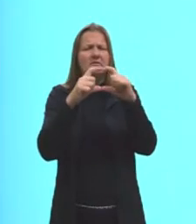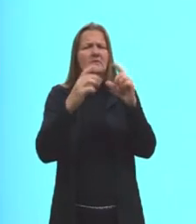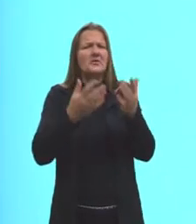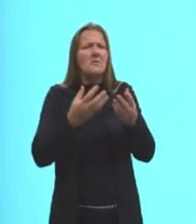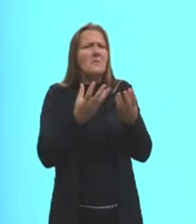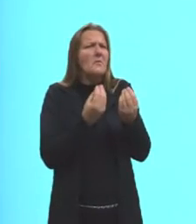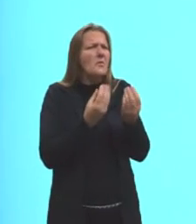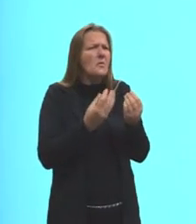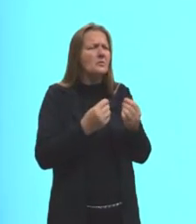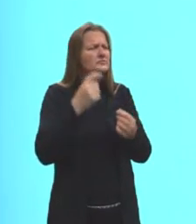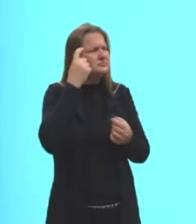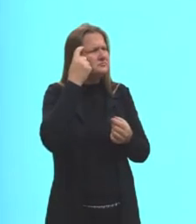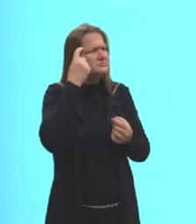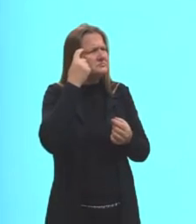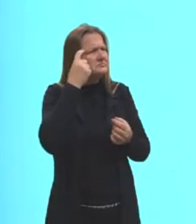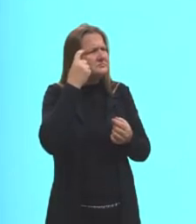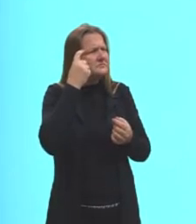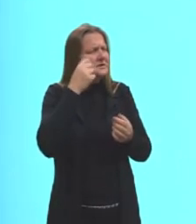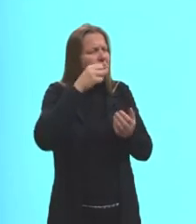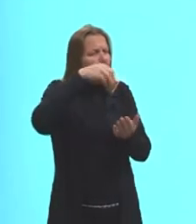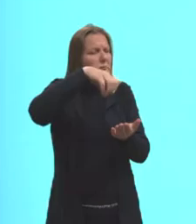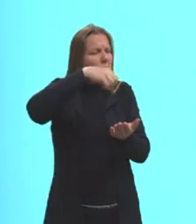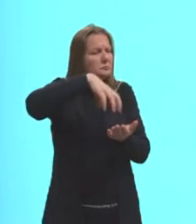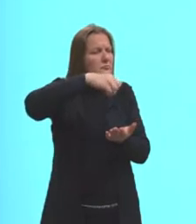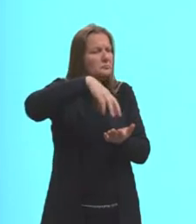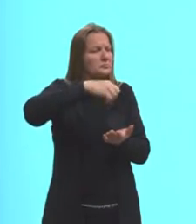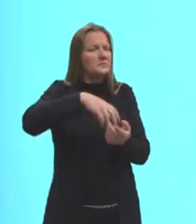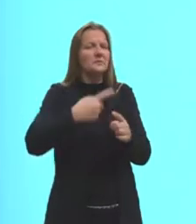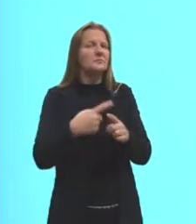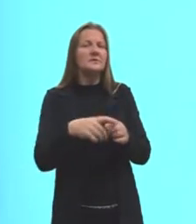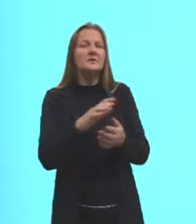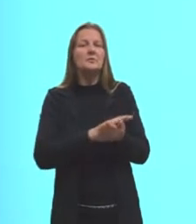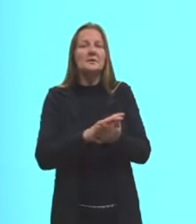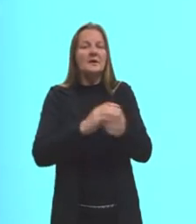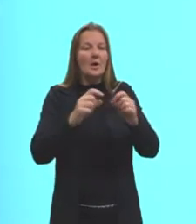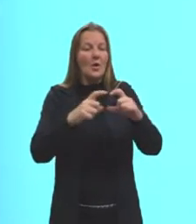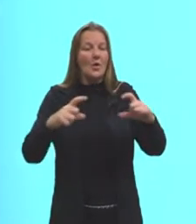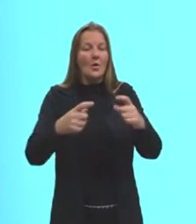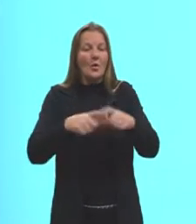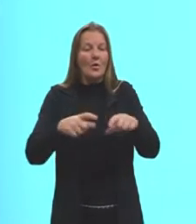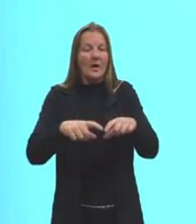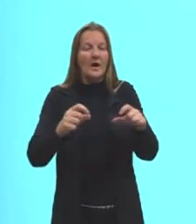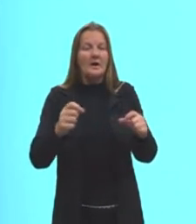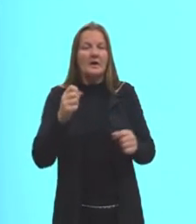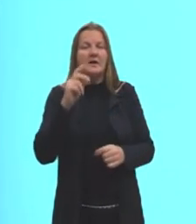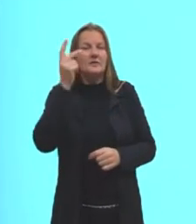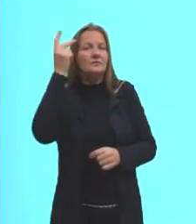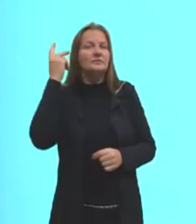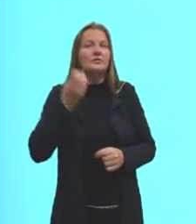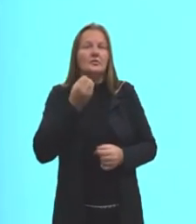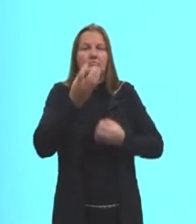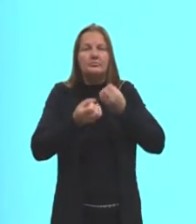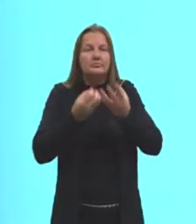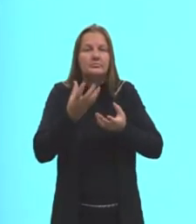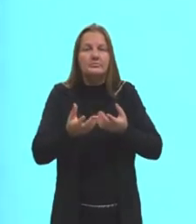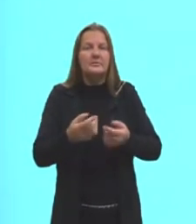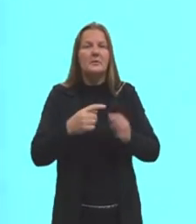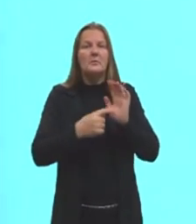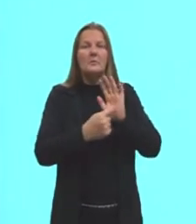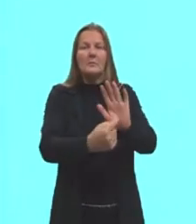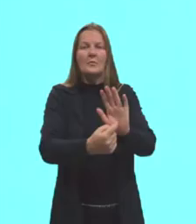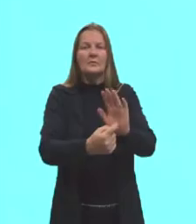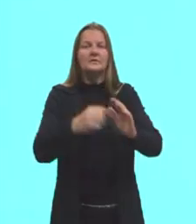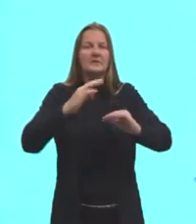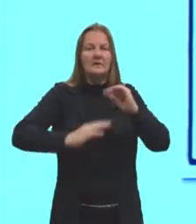monte de cabeças falantes xerocadas, porque não há espaço para contar uma história decente ou para mostrar